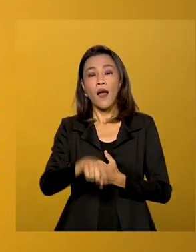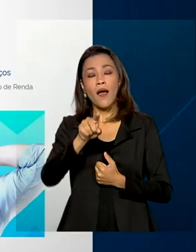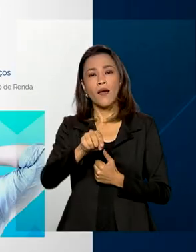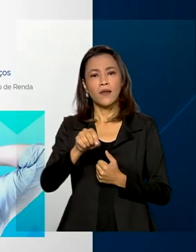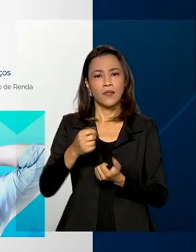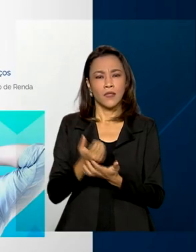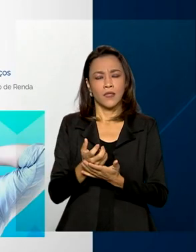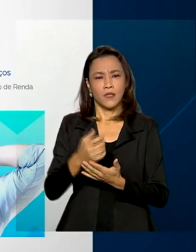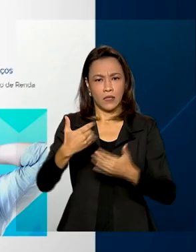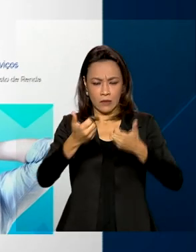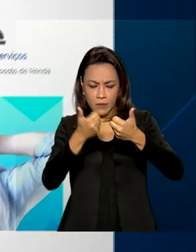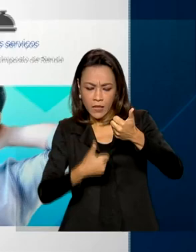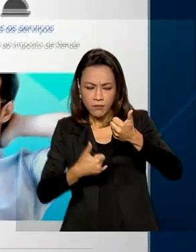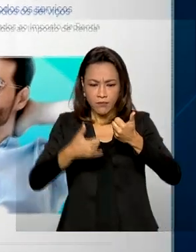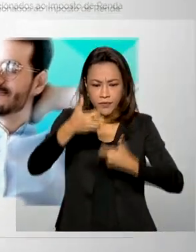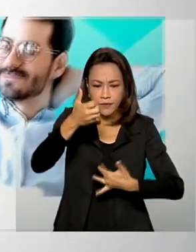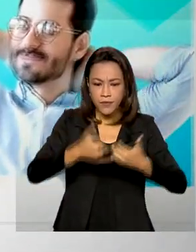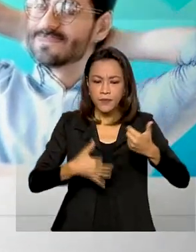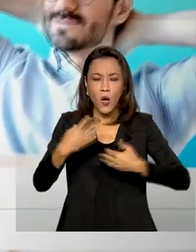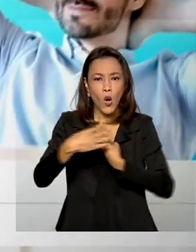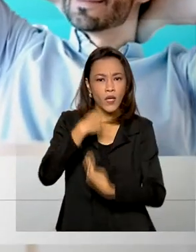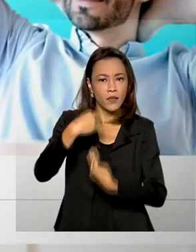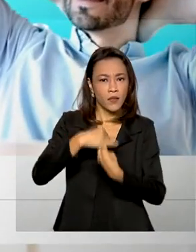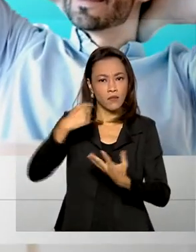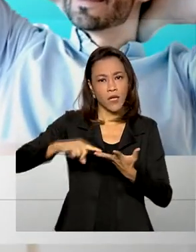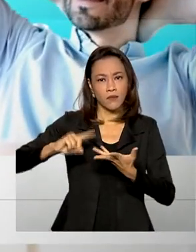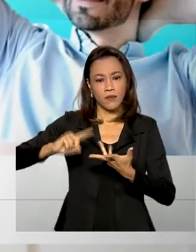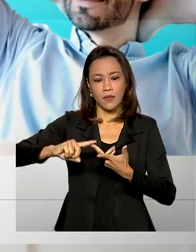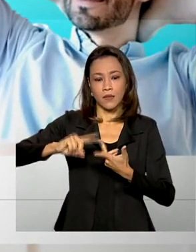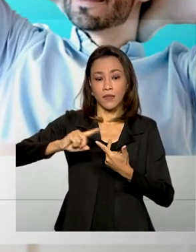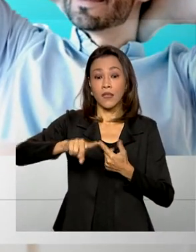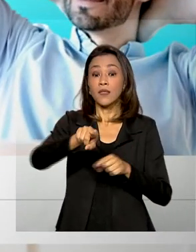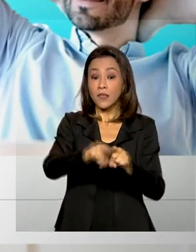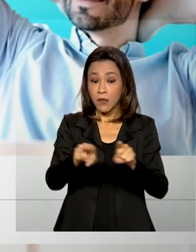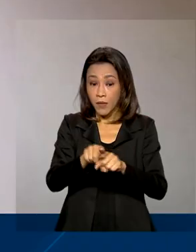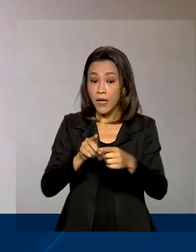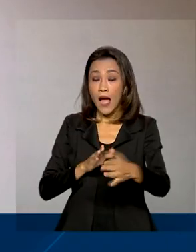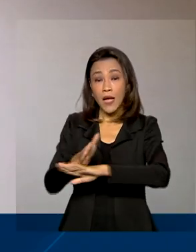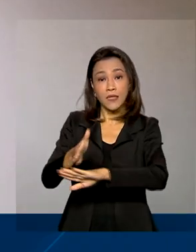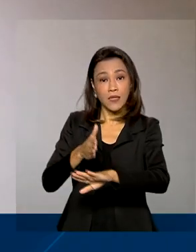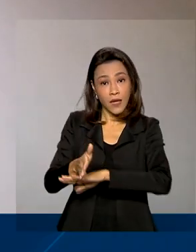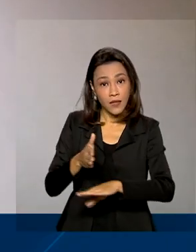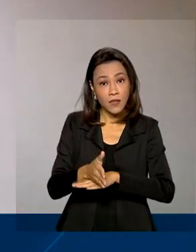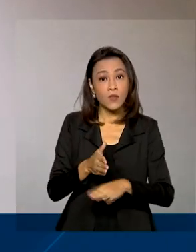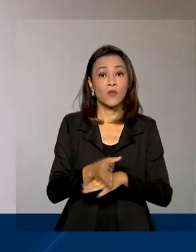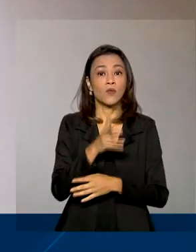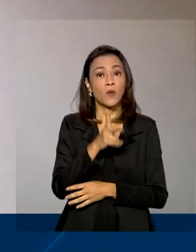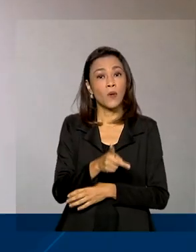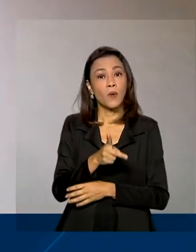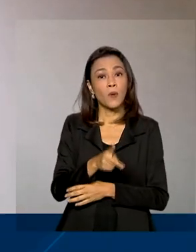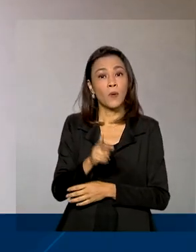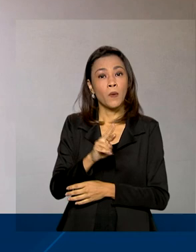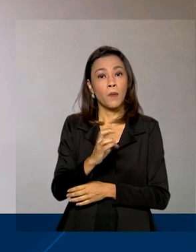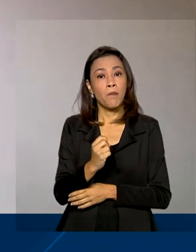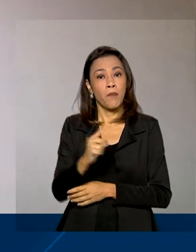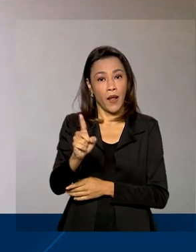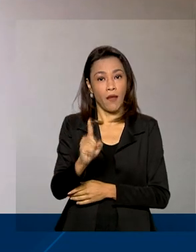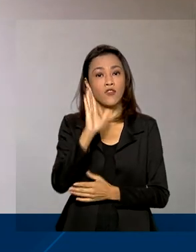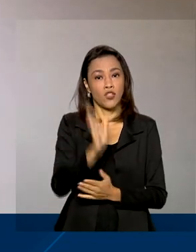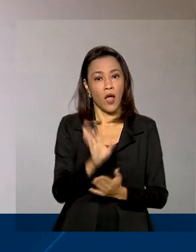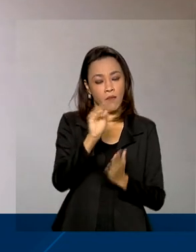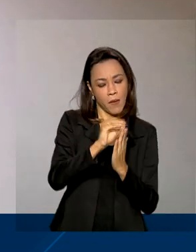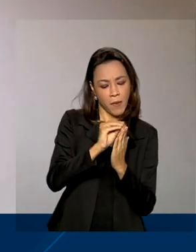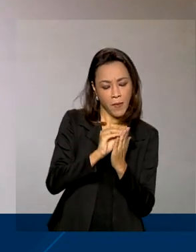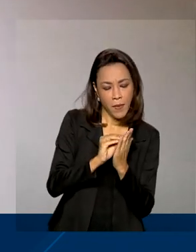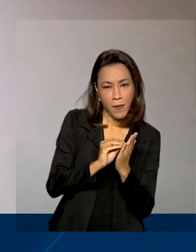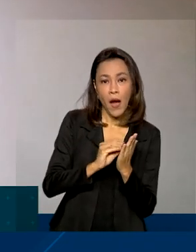artificial e a ampliação do acesso à declaração pré-preenchida. Declaração pré-preenchida é um